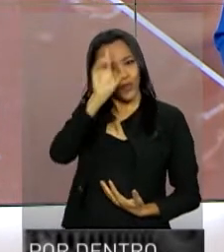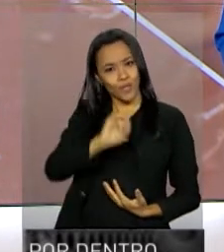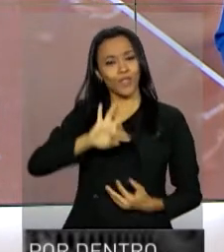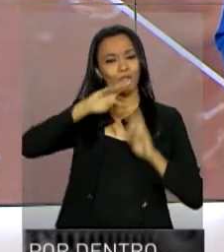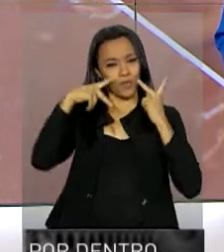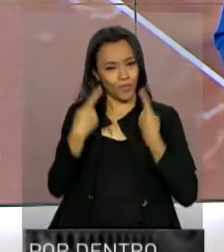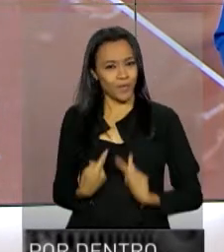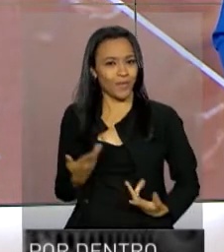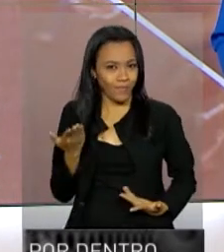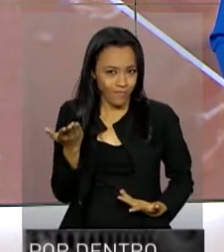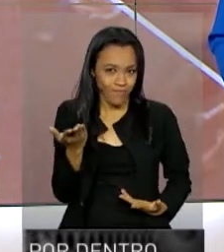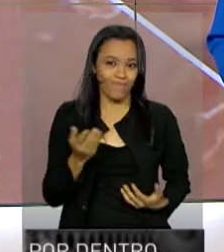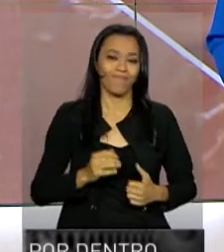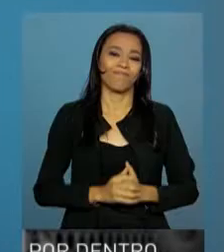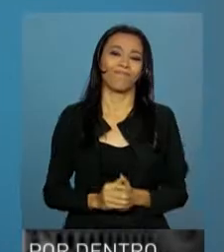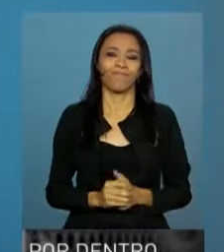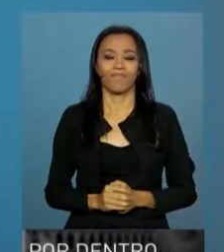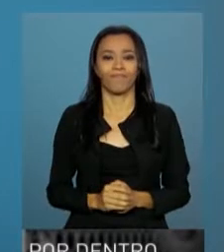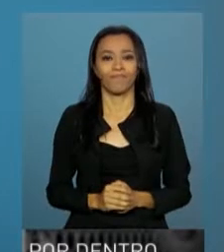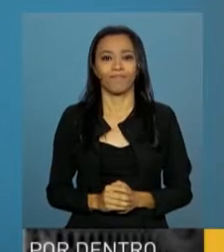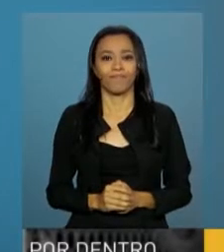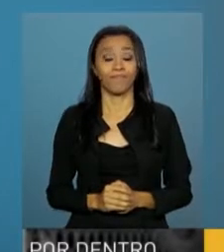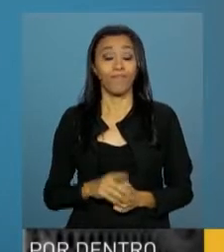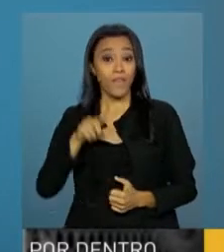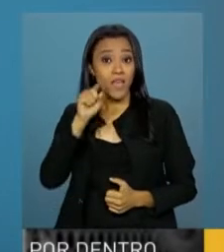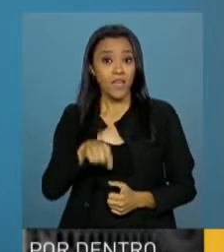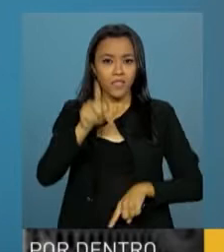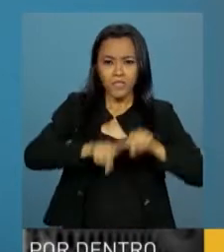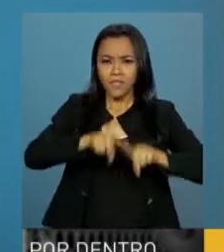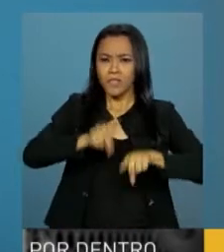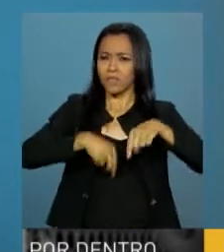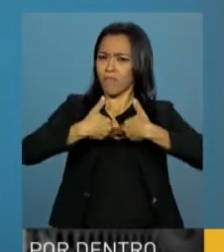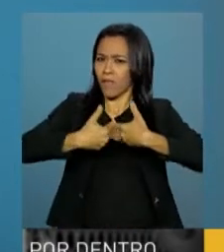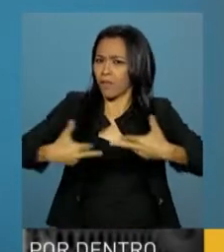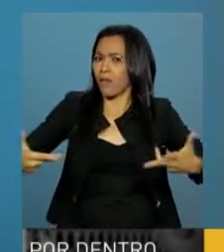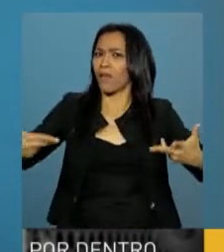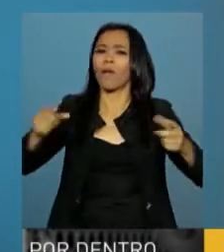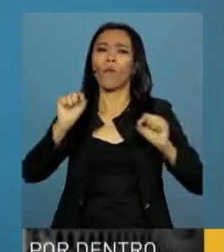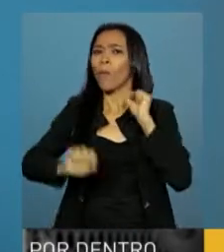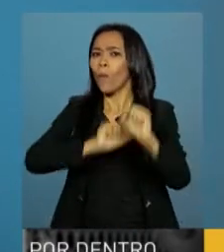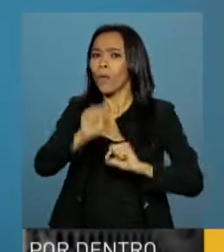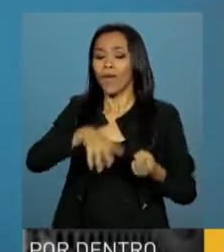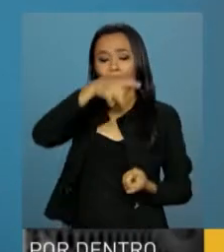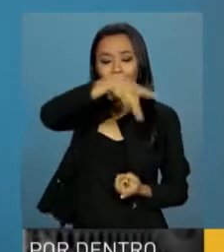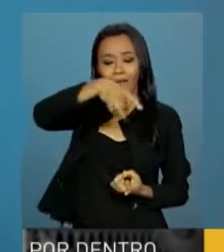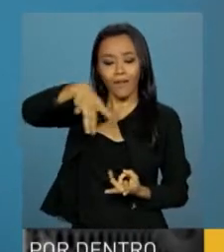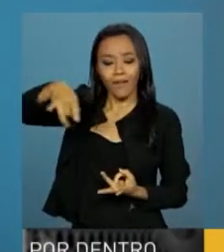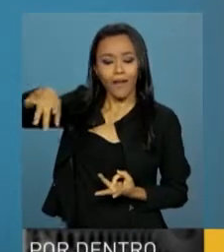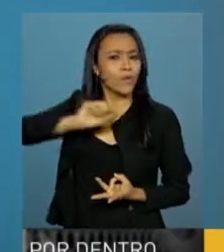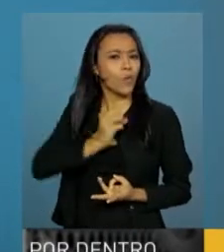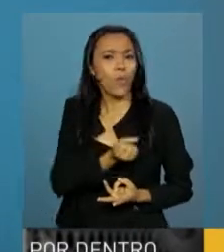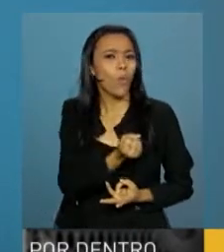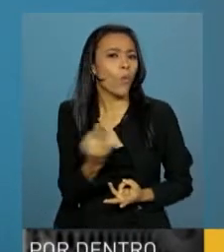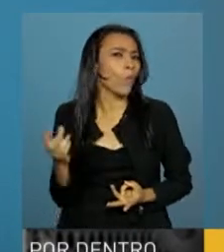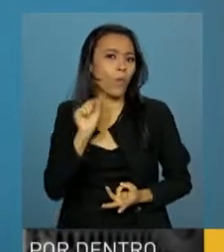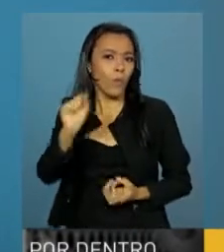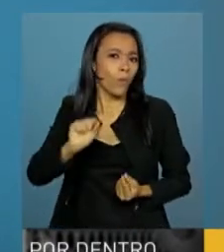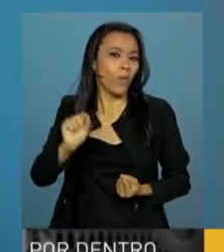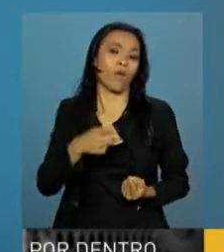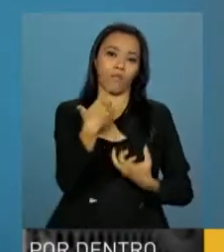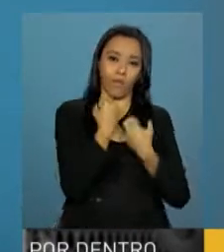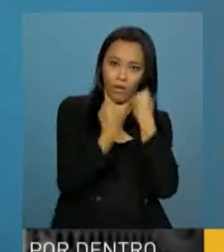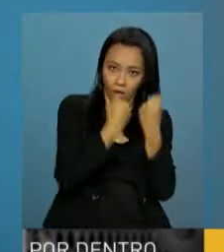humanos, Luiz Linda Valoar. Esses kits, cada um deles é composto de um